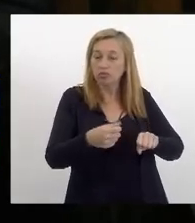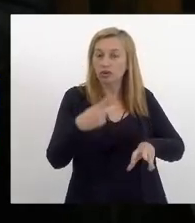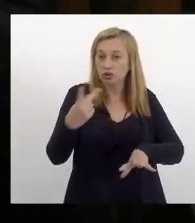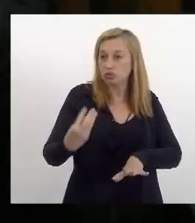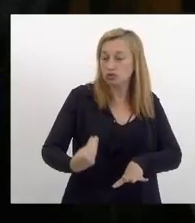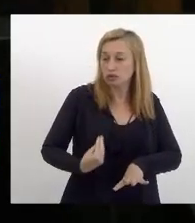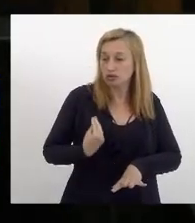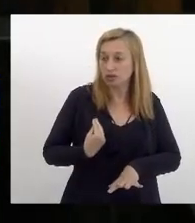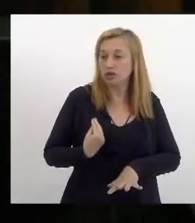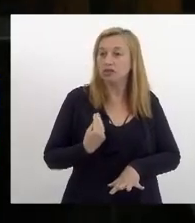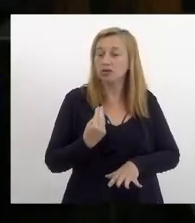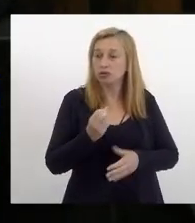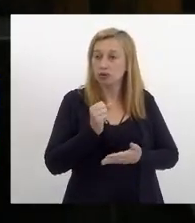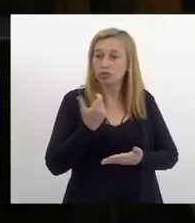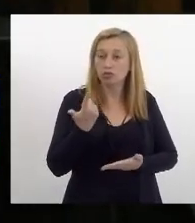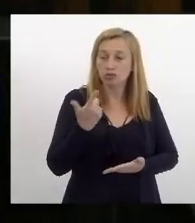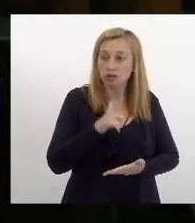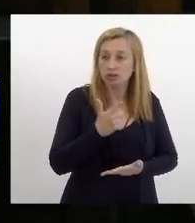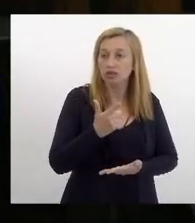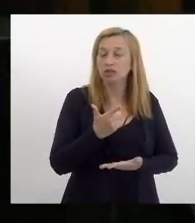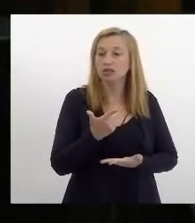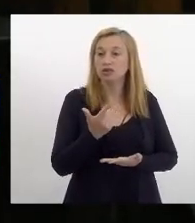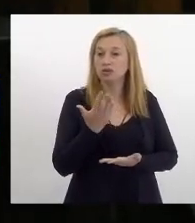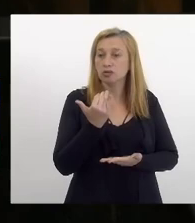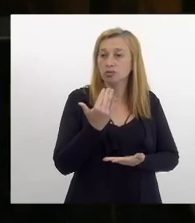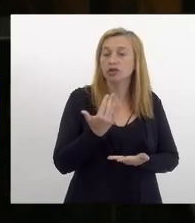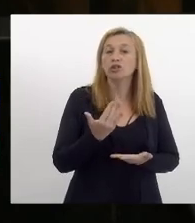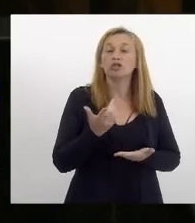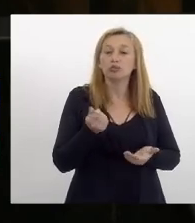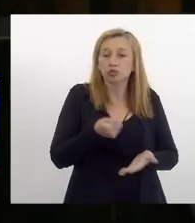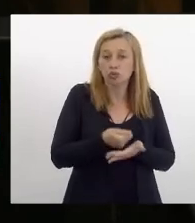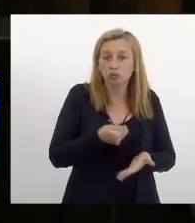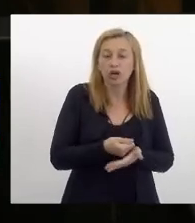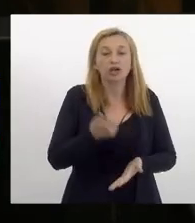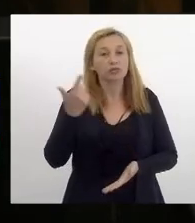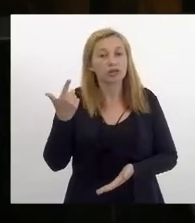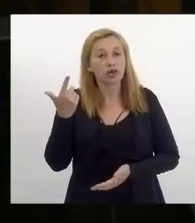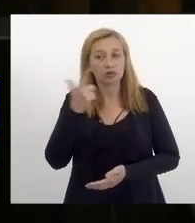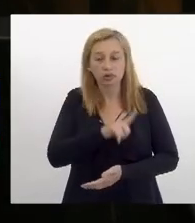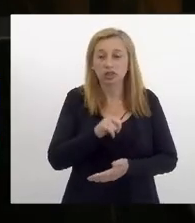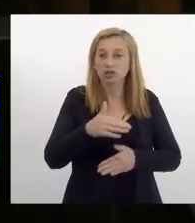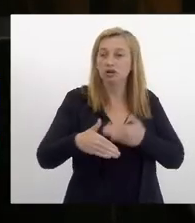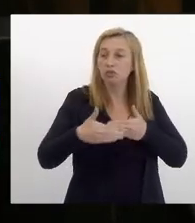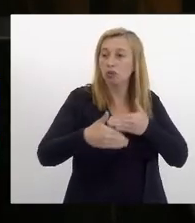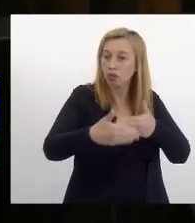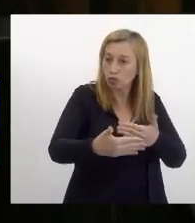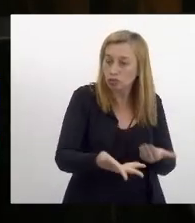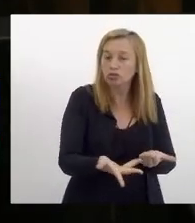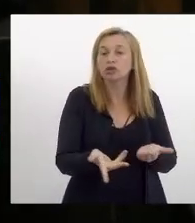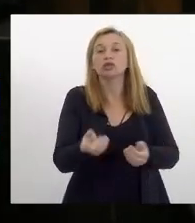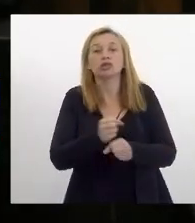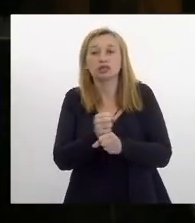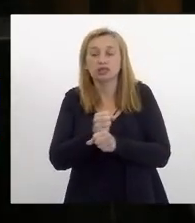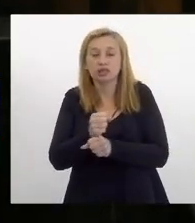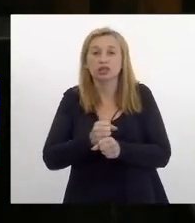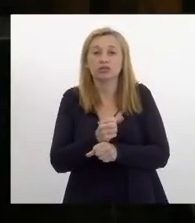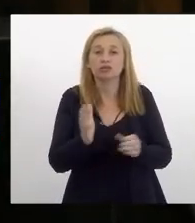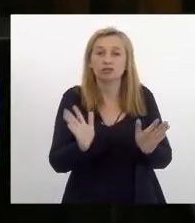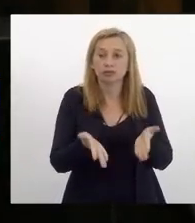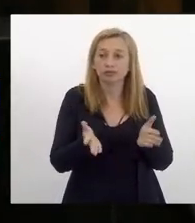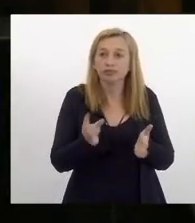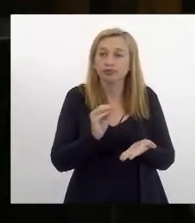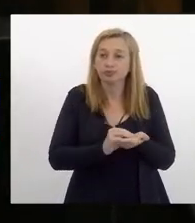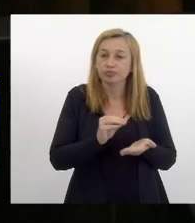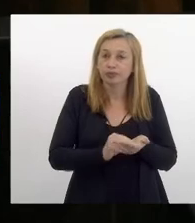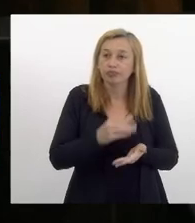famílias vamos cobrar espero que isso aconteça ao longo ainda desse ano que só